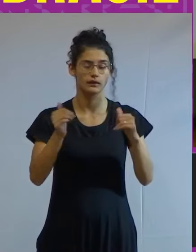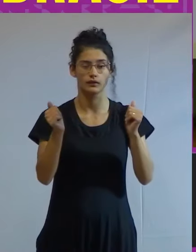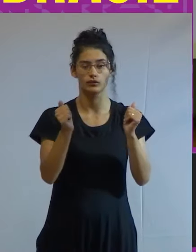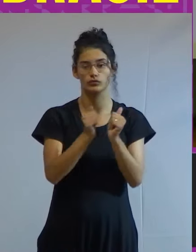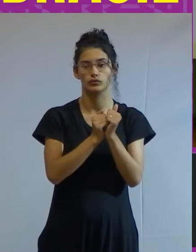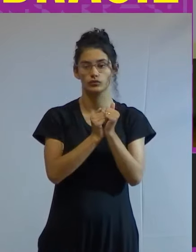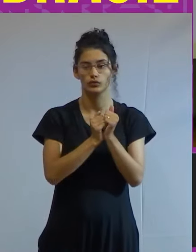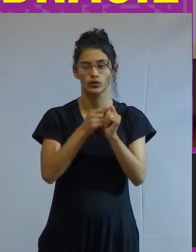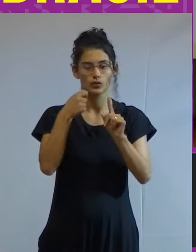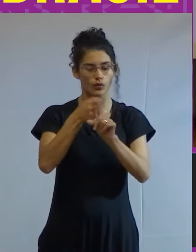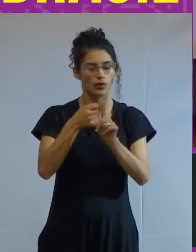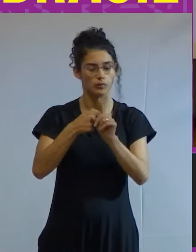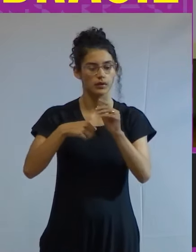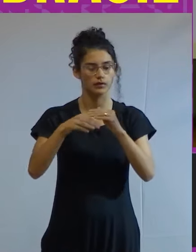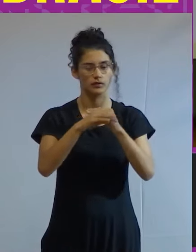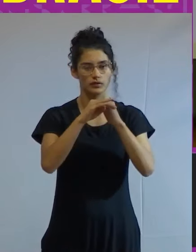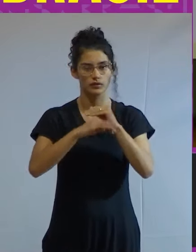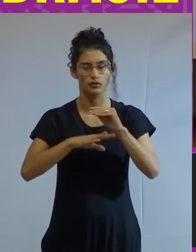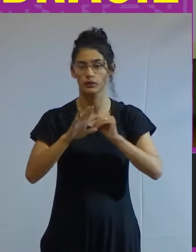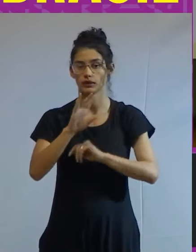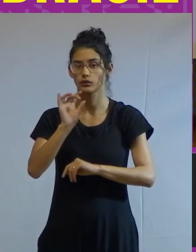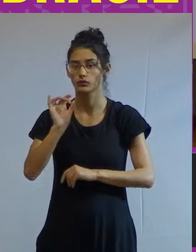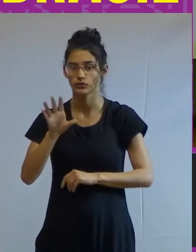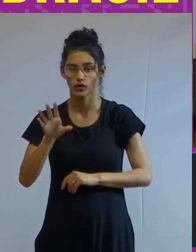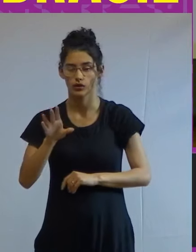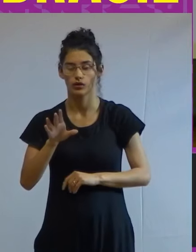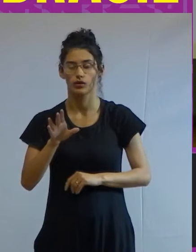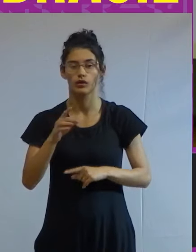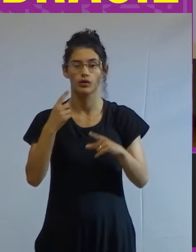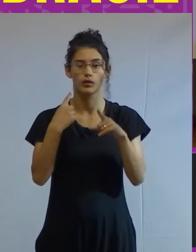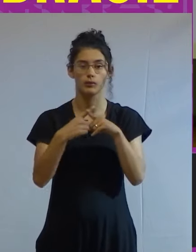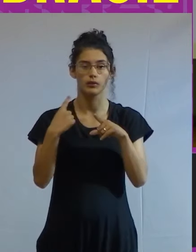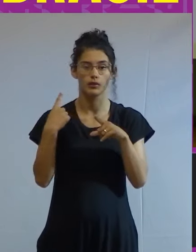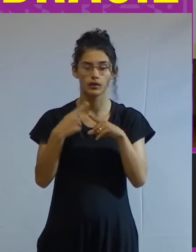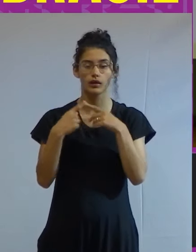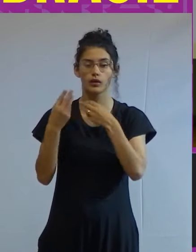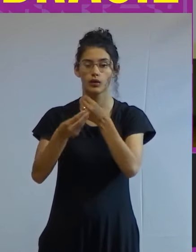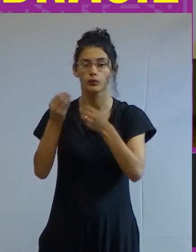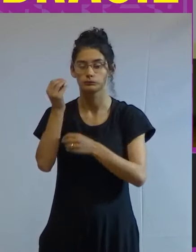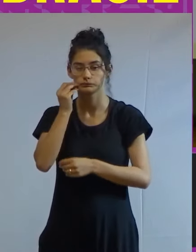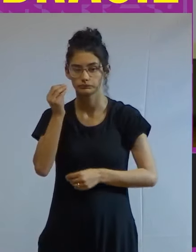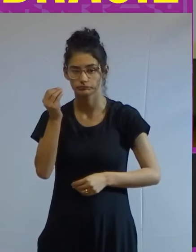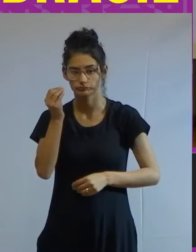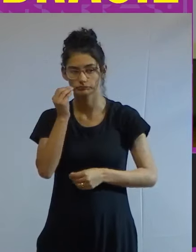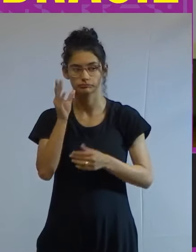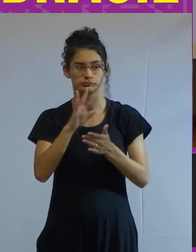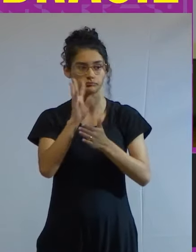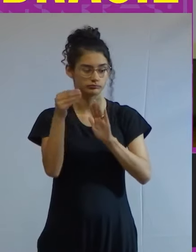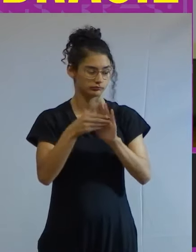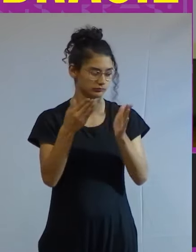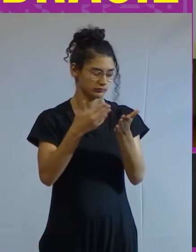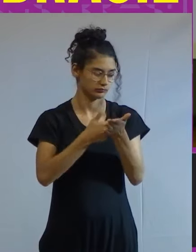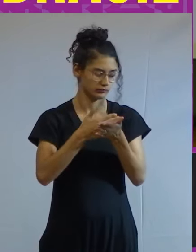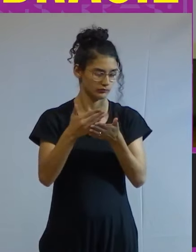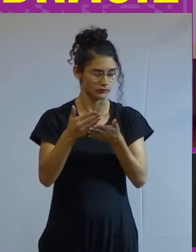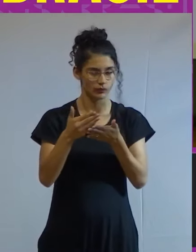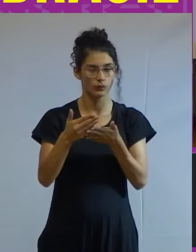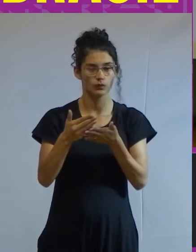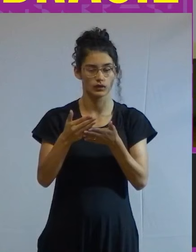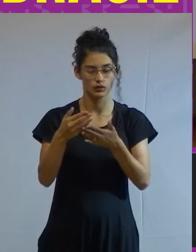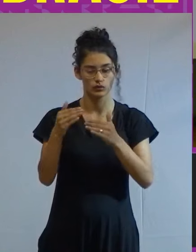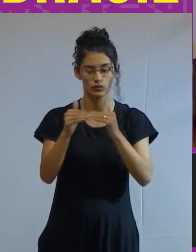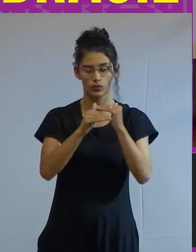do combate às desigualdades mas não só porque como eu tentei colocar no início o combate às